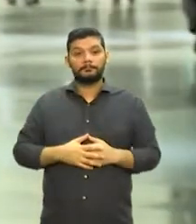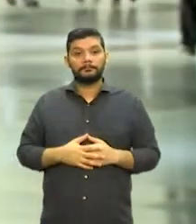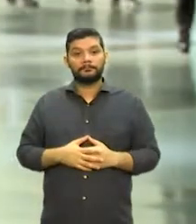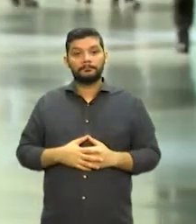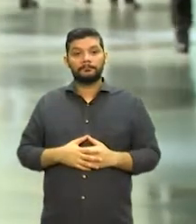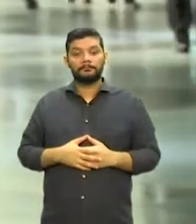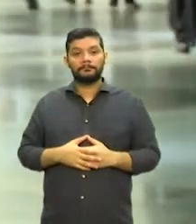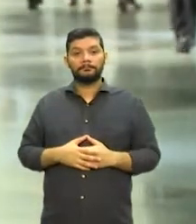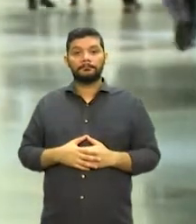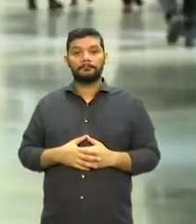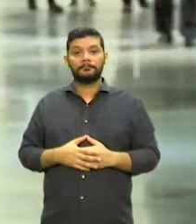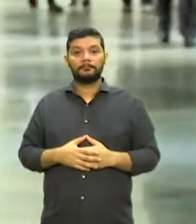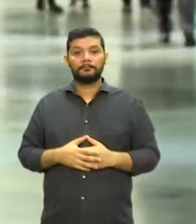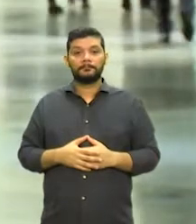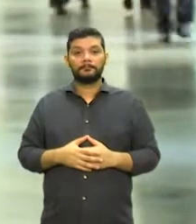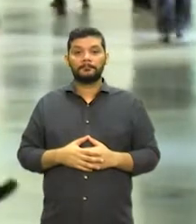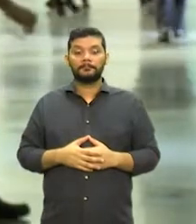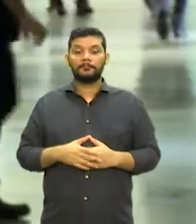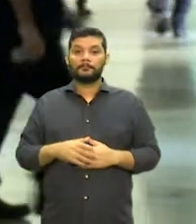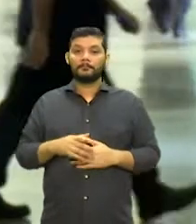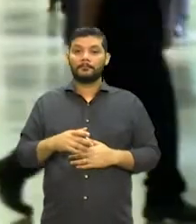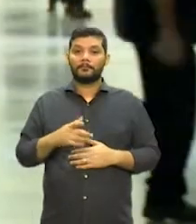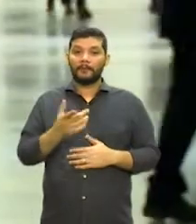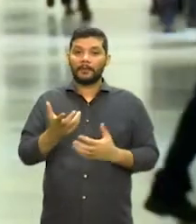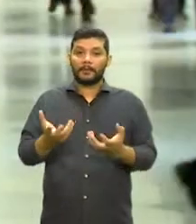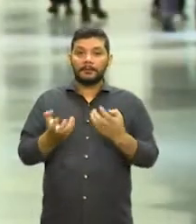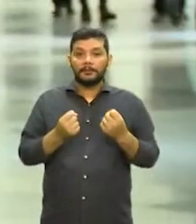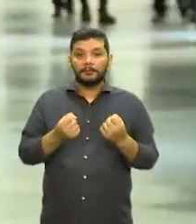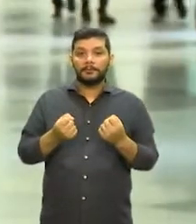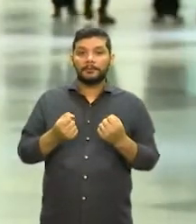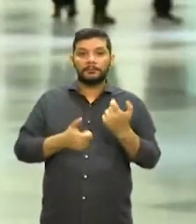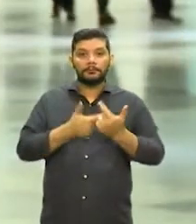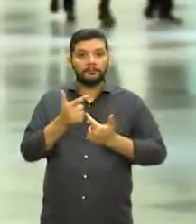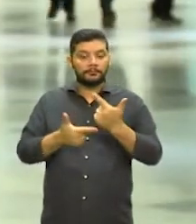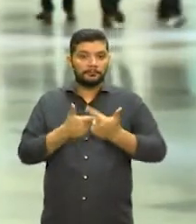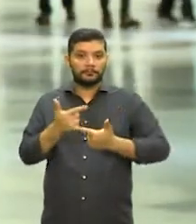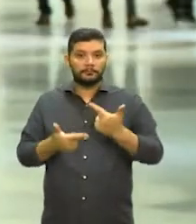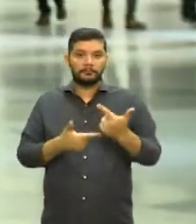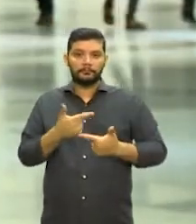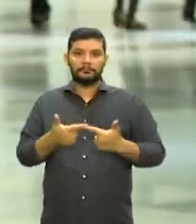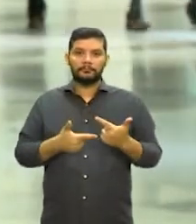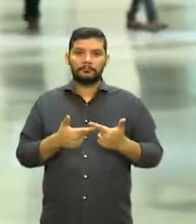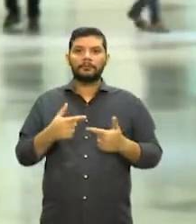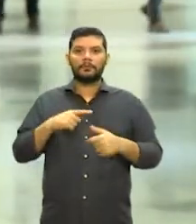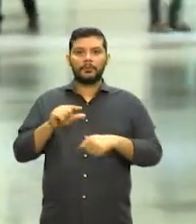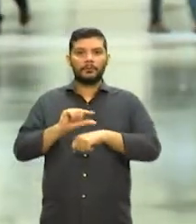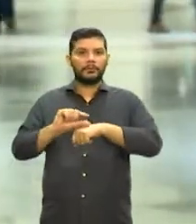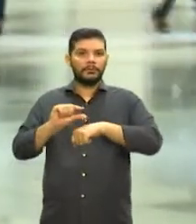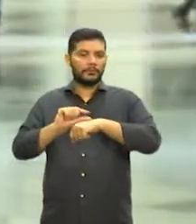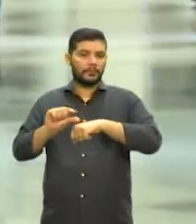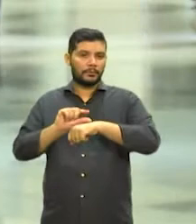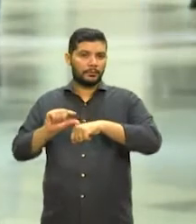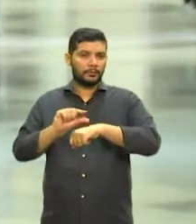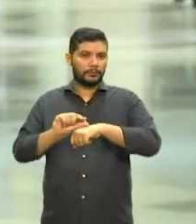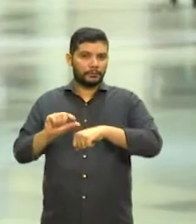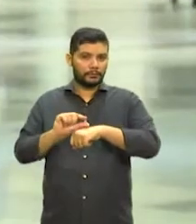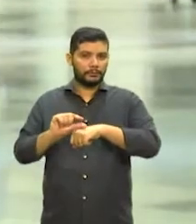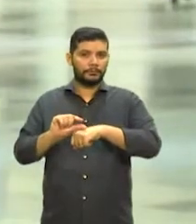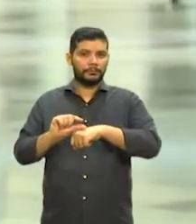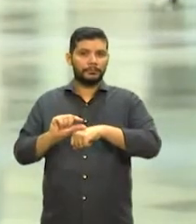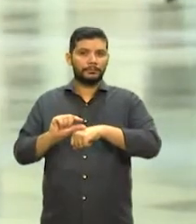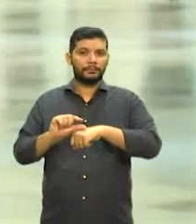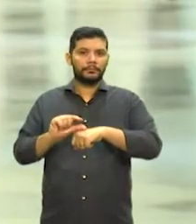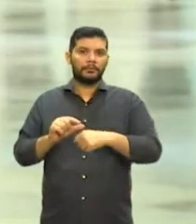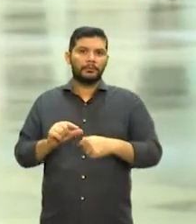e gerenciamento de carreiras. Então, estão acontecendo minicursos pela manhã. Já